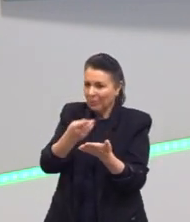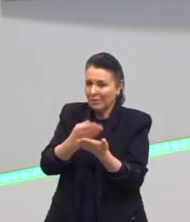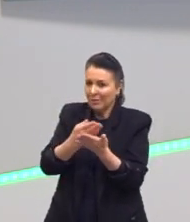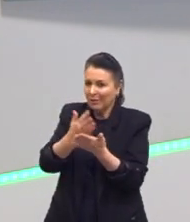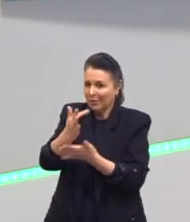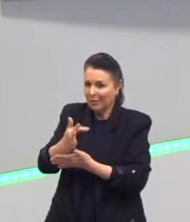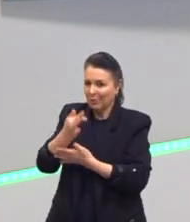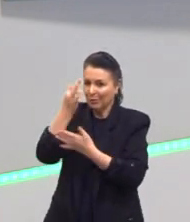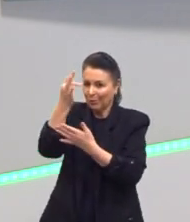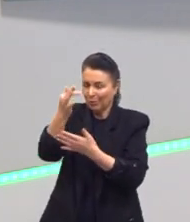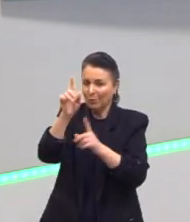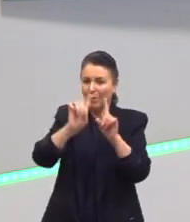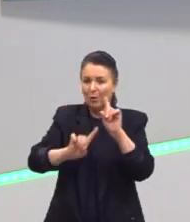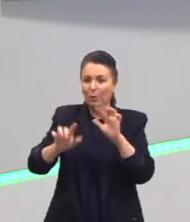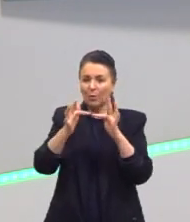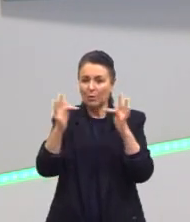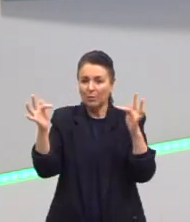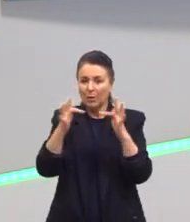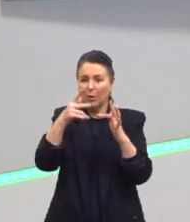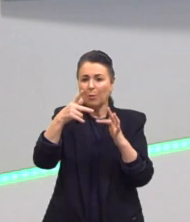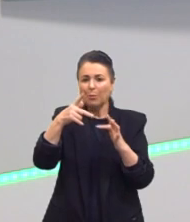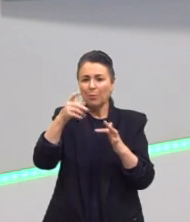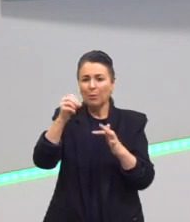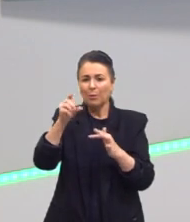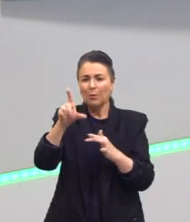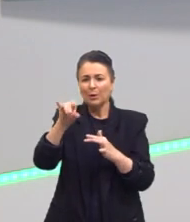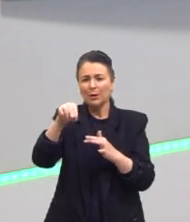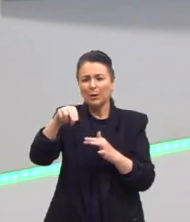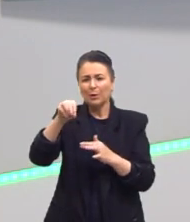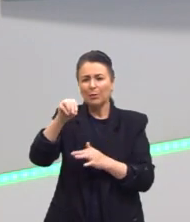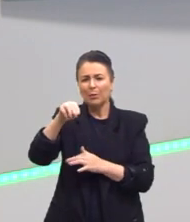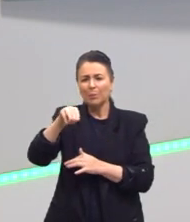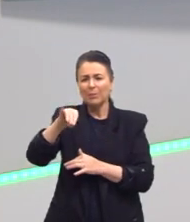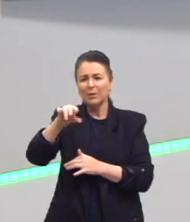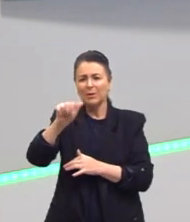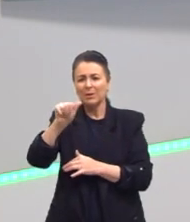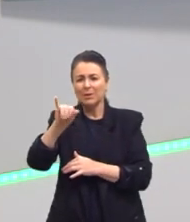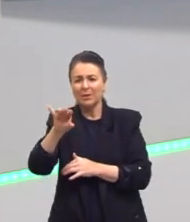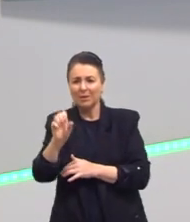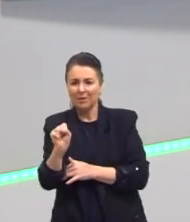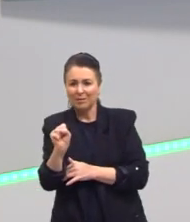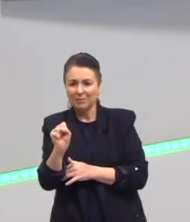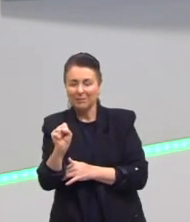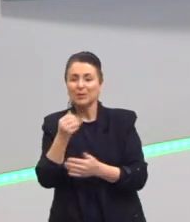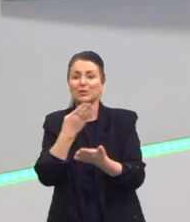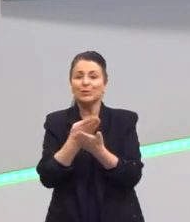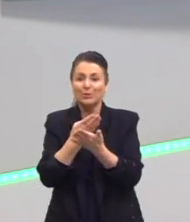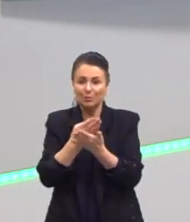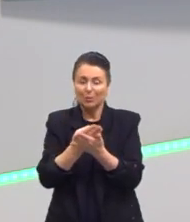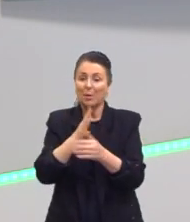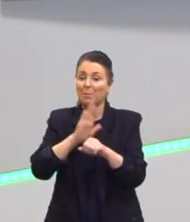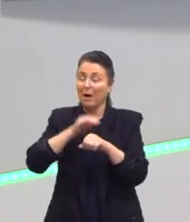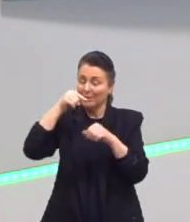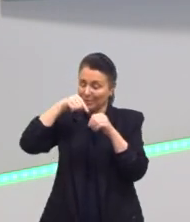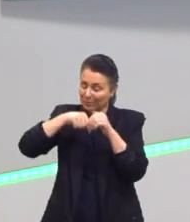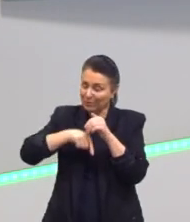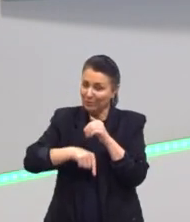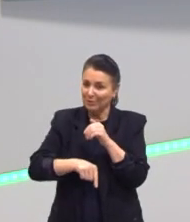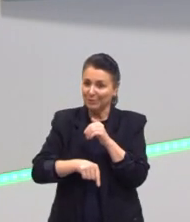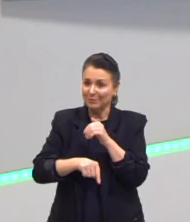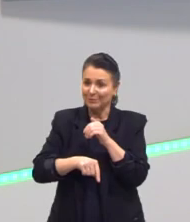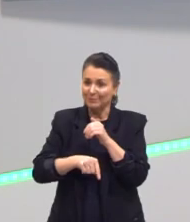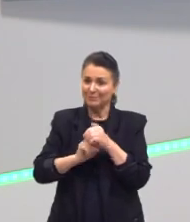Algumas que a gente chama de funções polinomiais, exponenciais e logarítmicas, a gente estuda um pouco mais aprofundado.